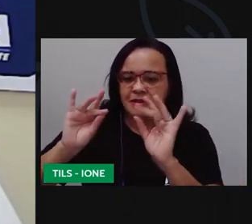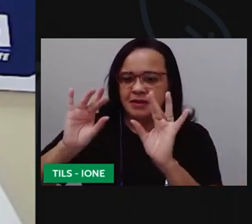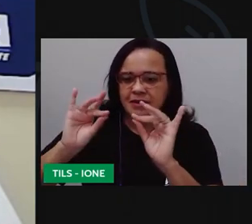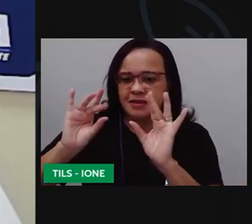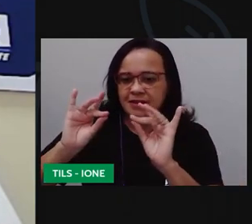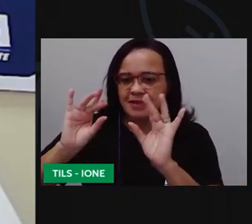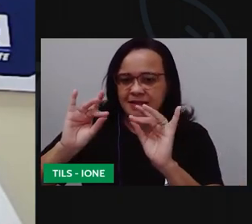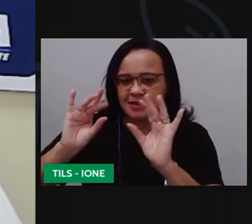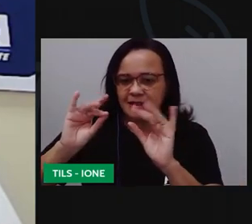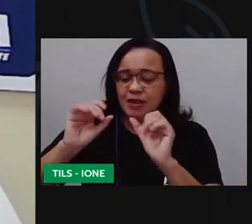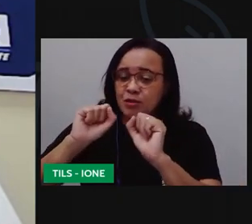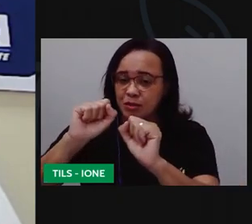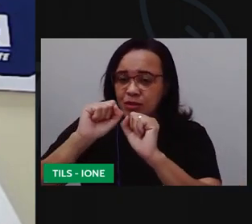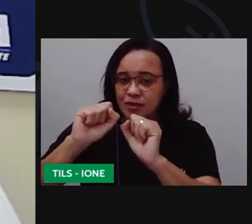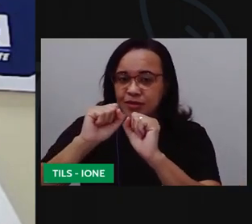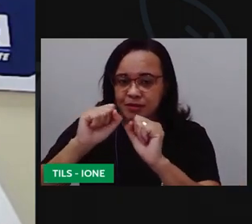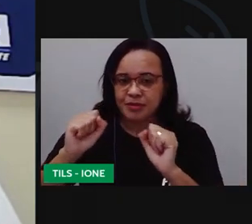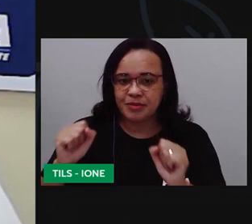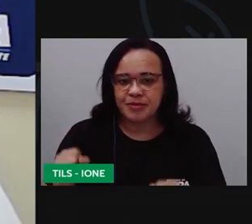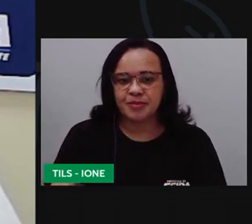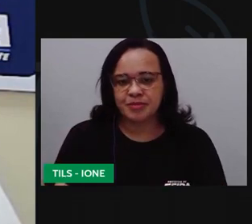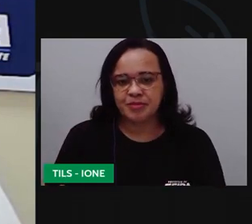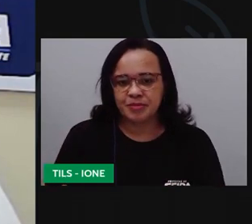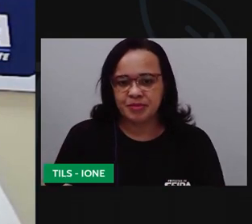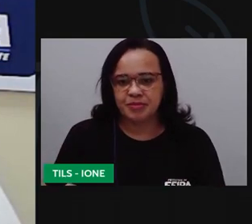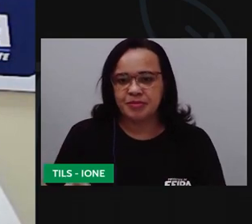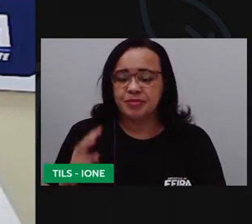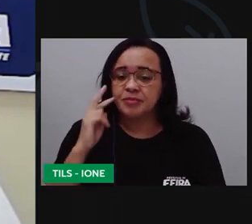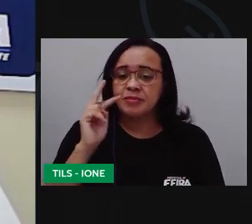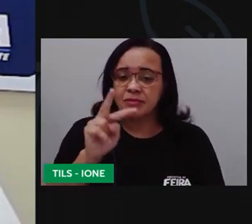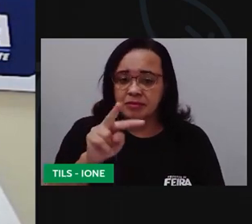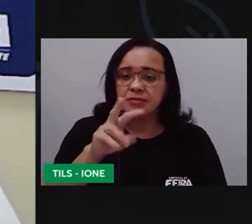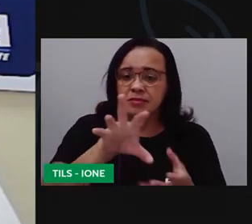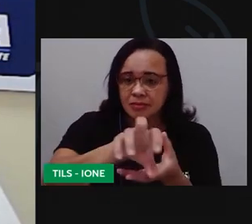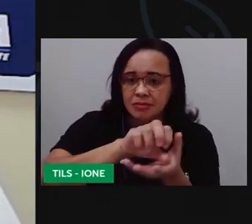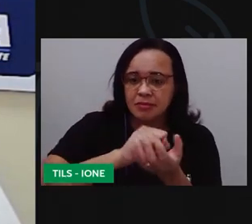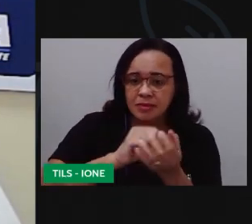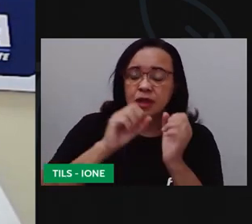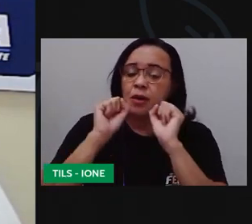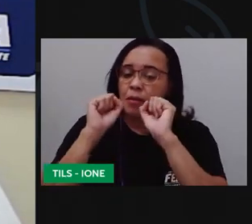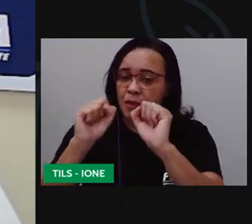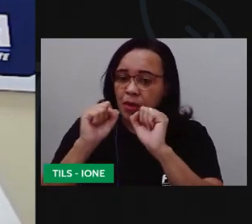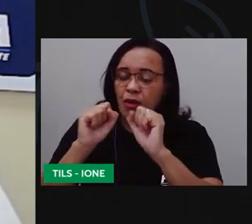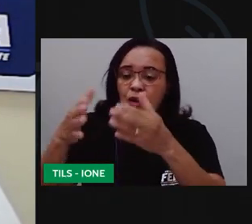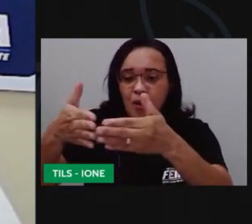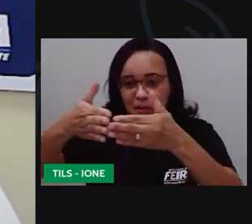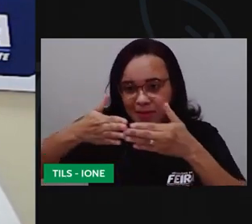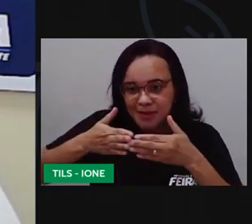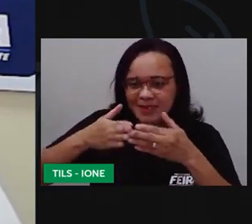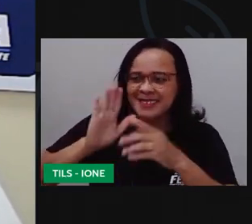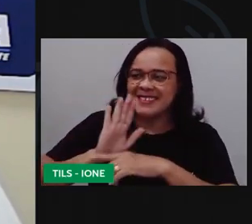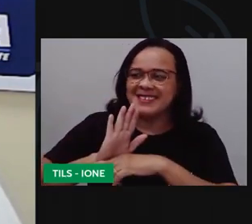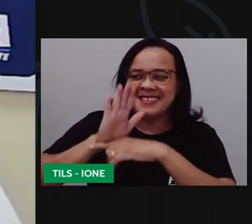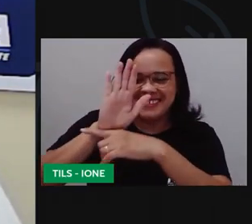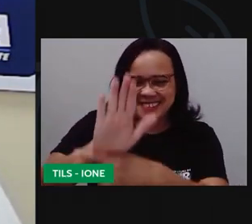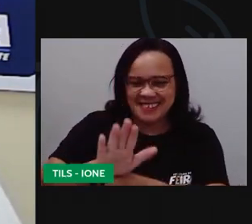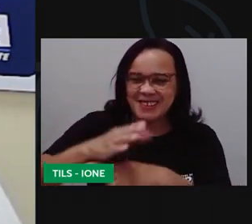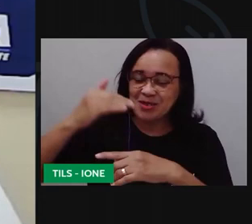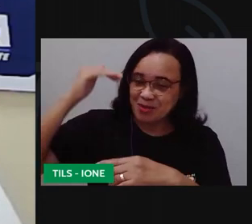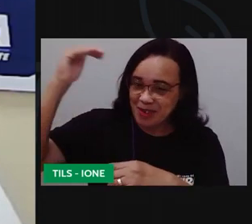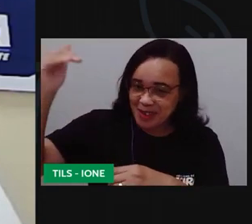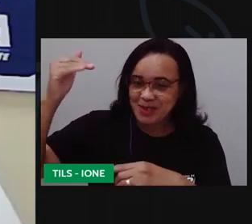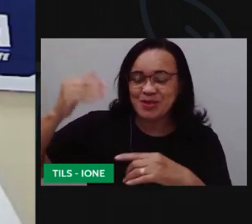é pra fazer outro pra vocês visualizarem e colocando aqui assim você pode pedir ajuda de um adulto tá? se você não conseguir fazer em casa